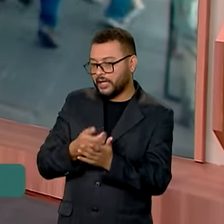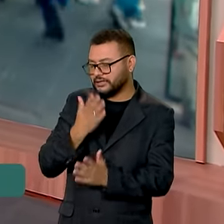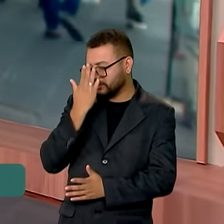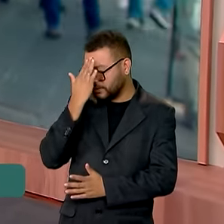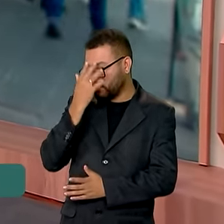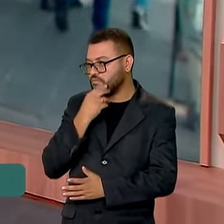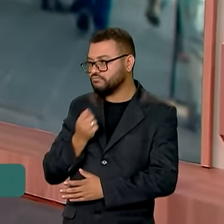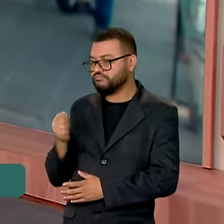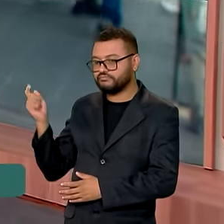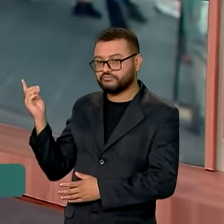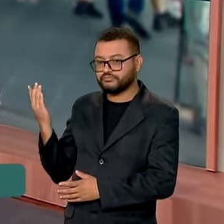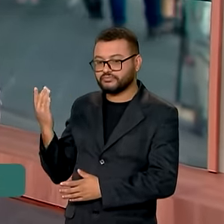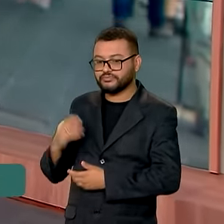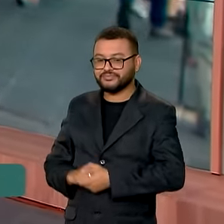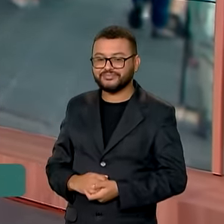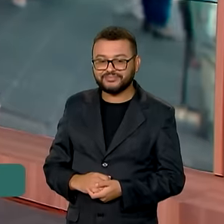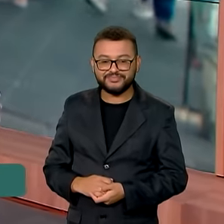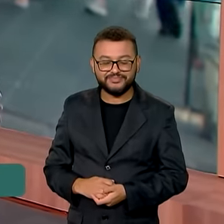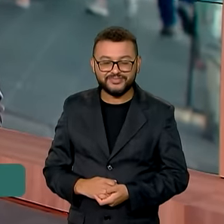para você, Dimas.